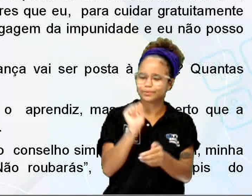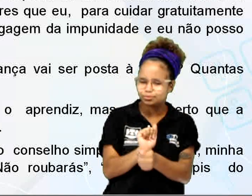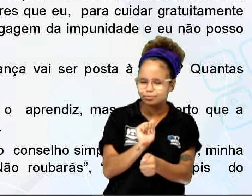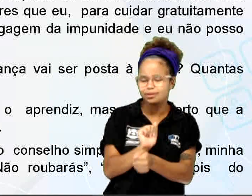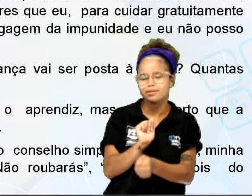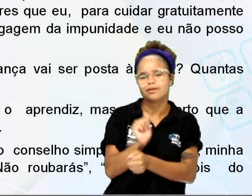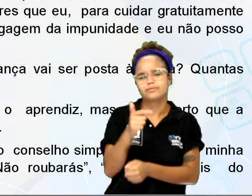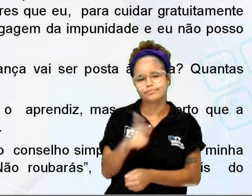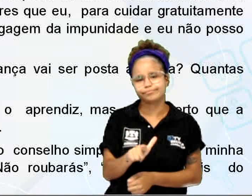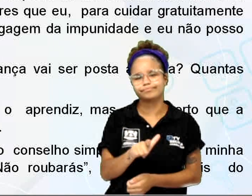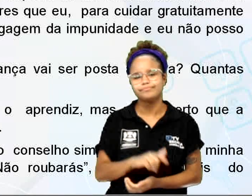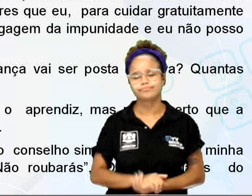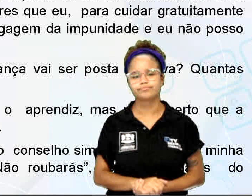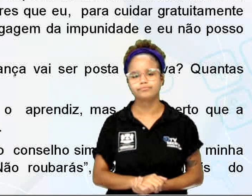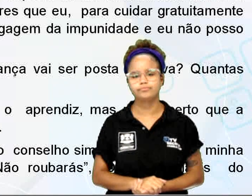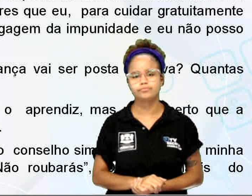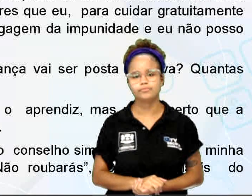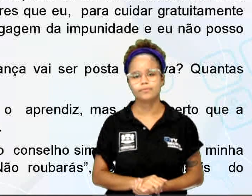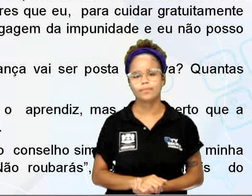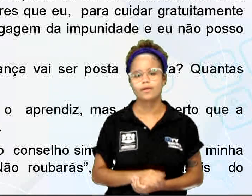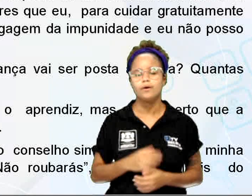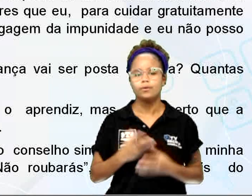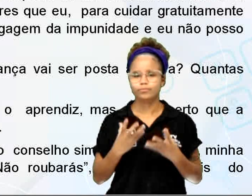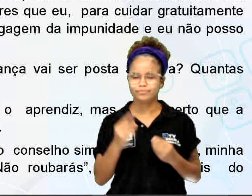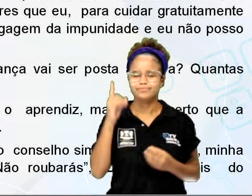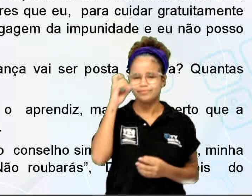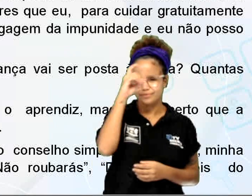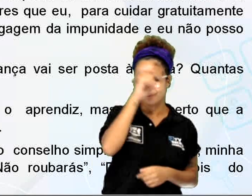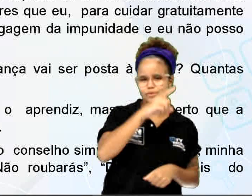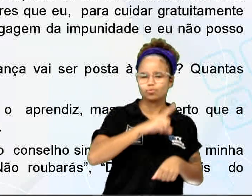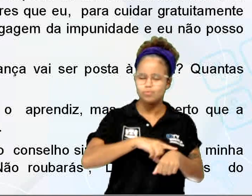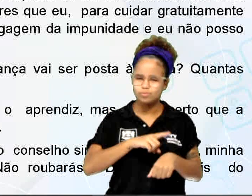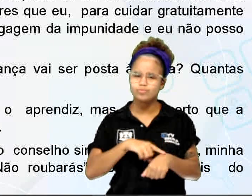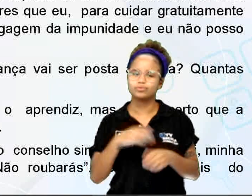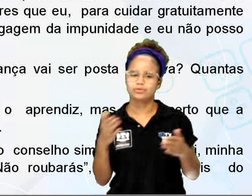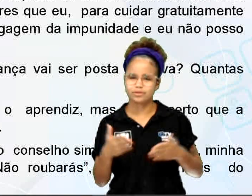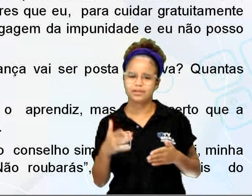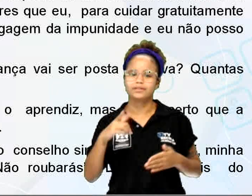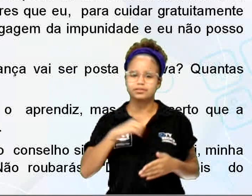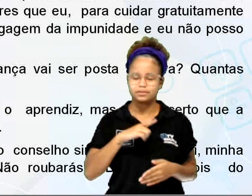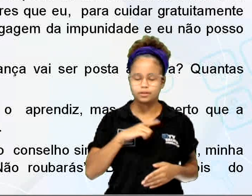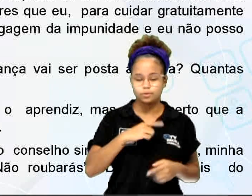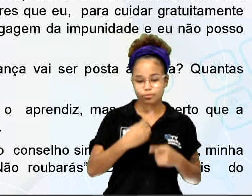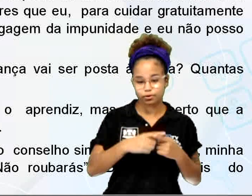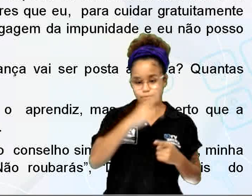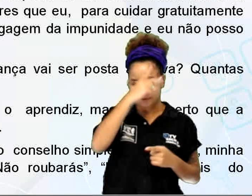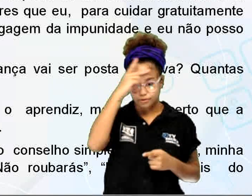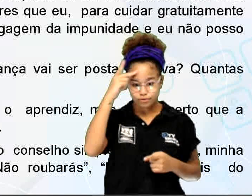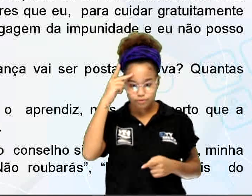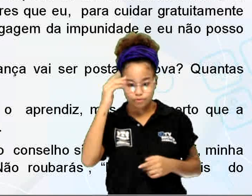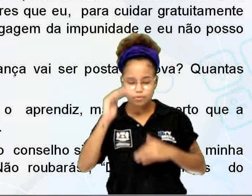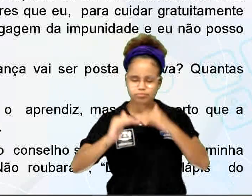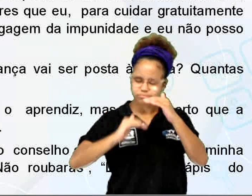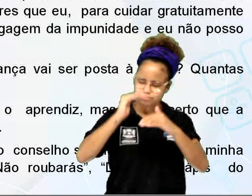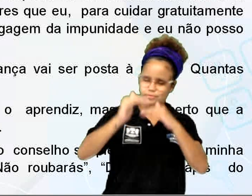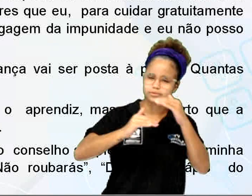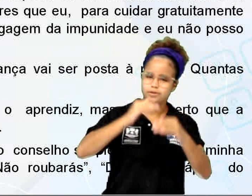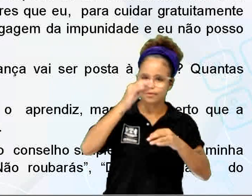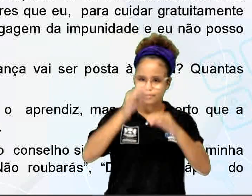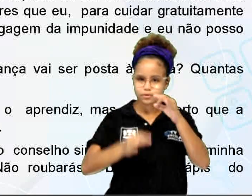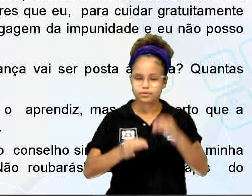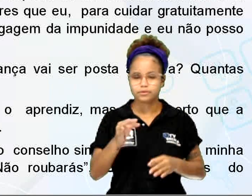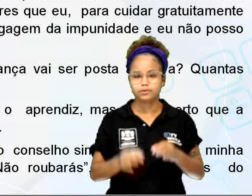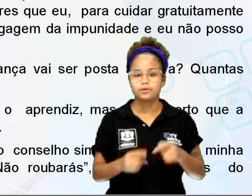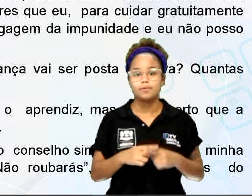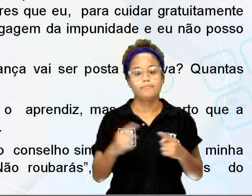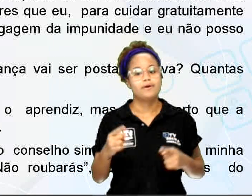cais? É certo que em tempos difíceis existem para aperfeiçoar o aprendiz, mas não é certo que a mentira